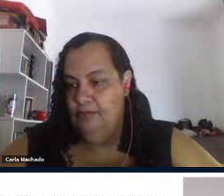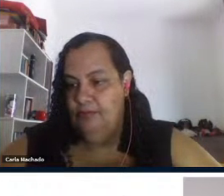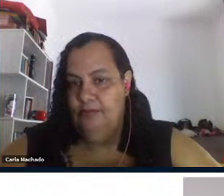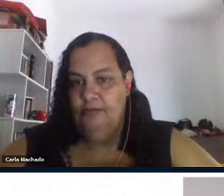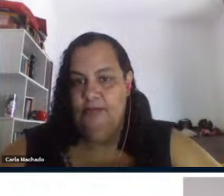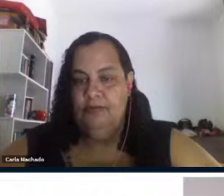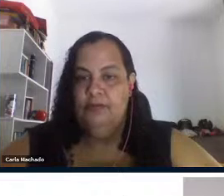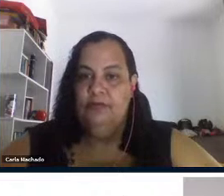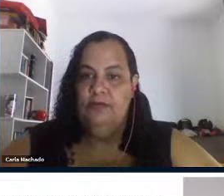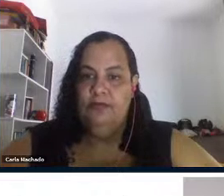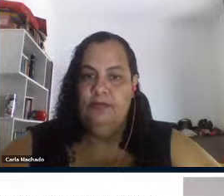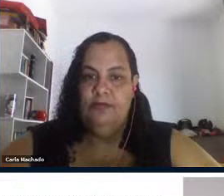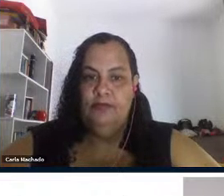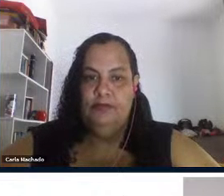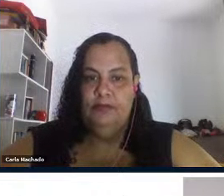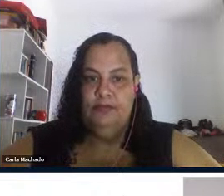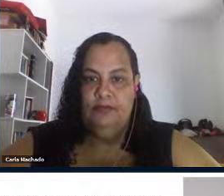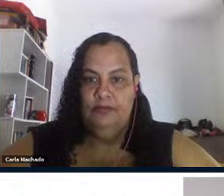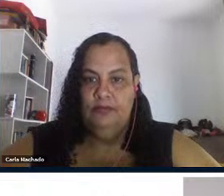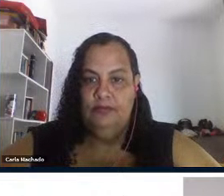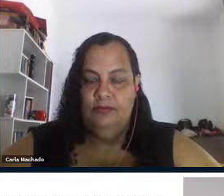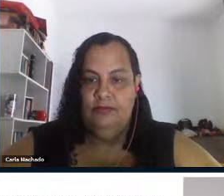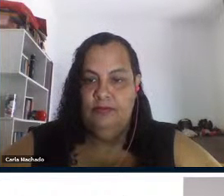nós temos que lembrar que o